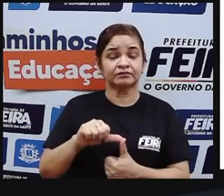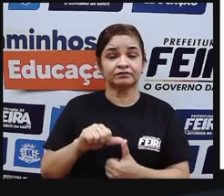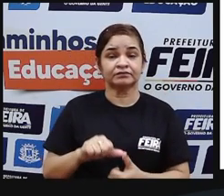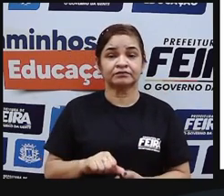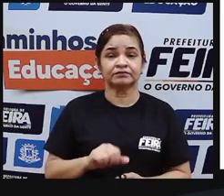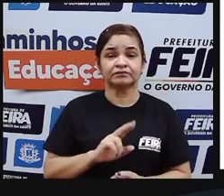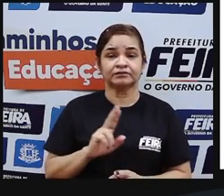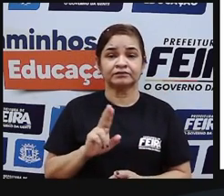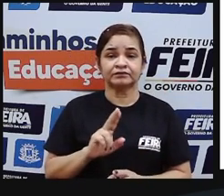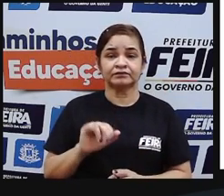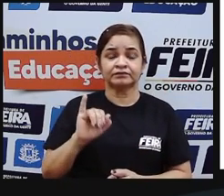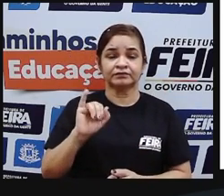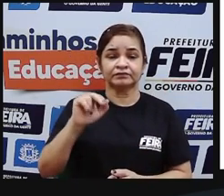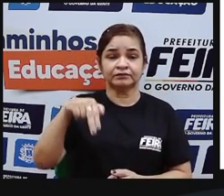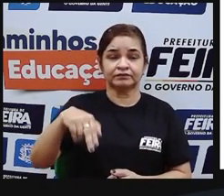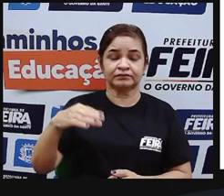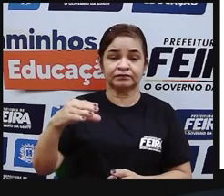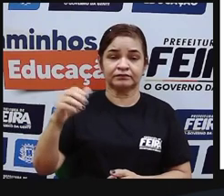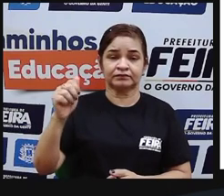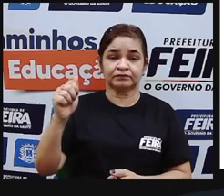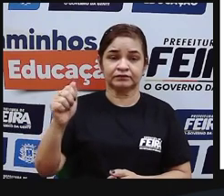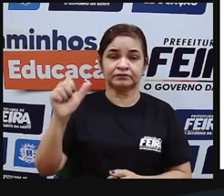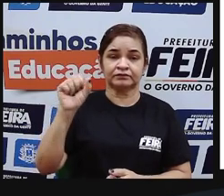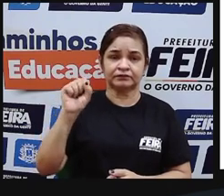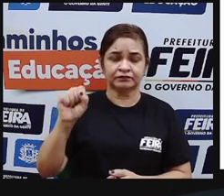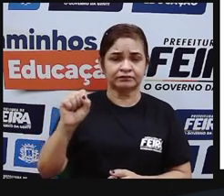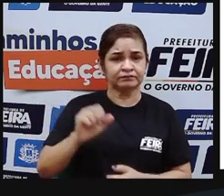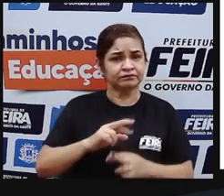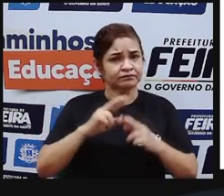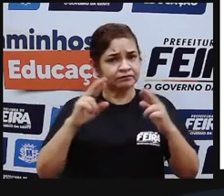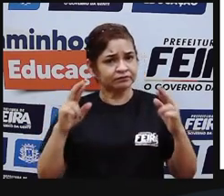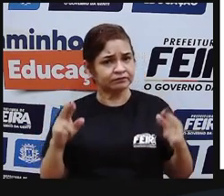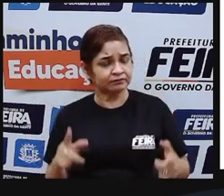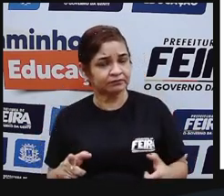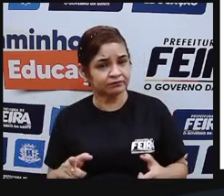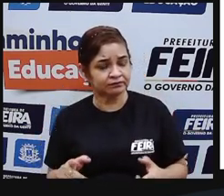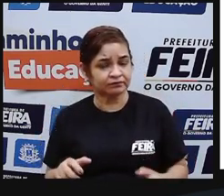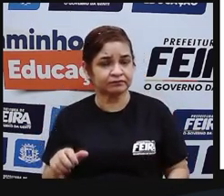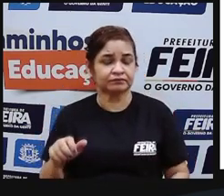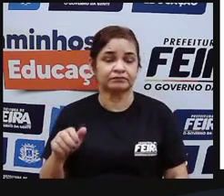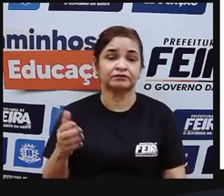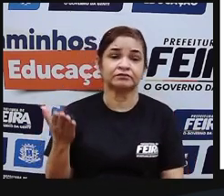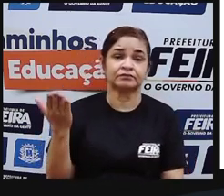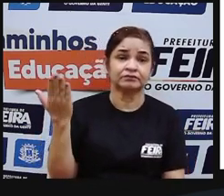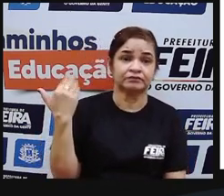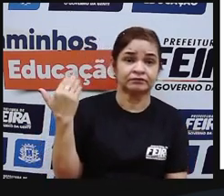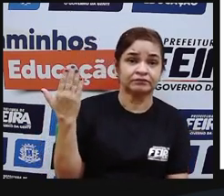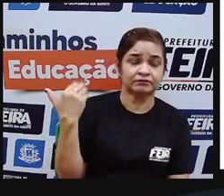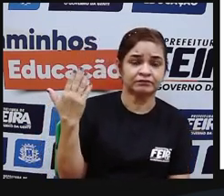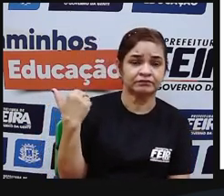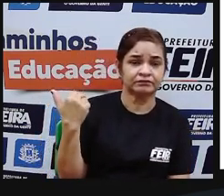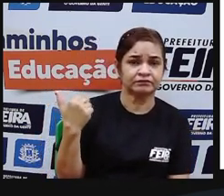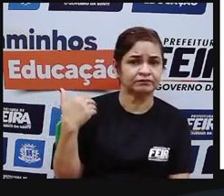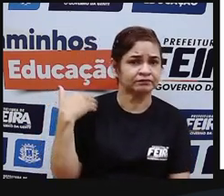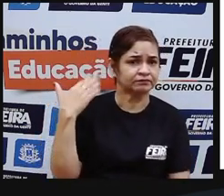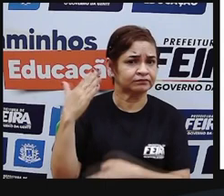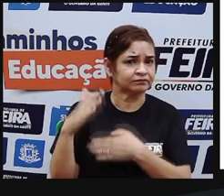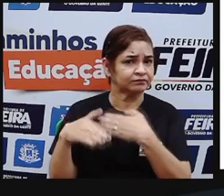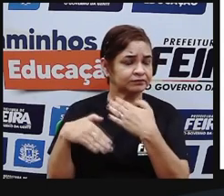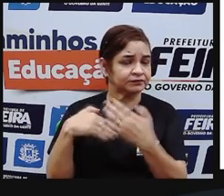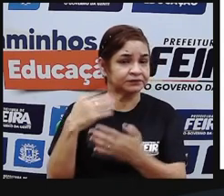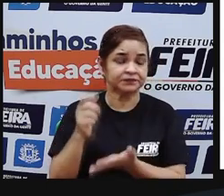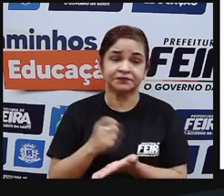chamados incas diferente dos aztecas e dos maias eles não desenvolveram a